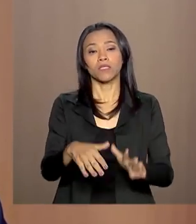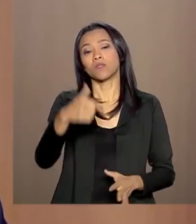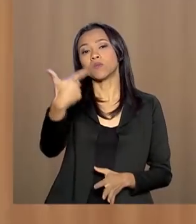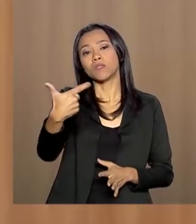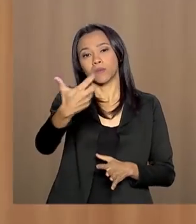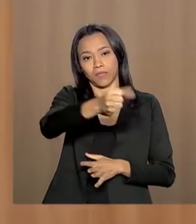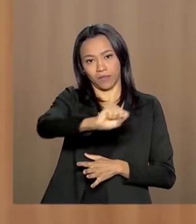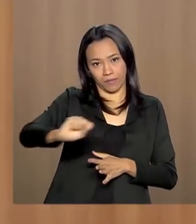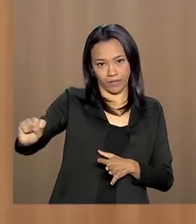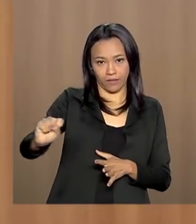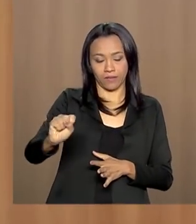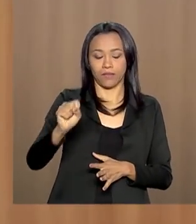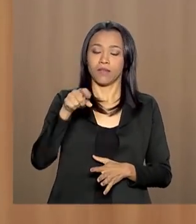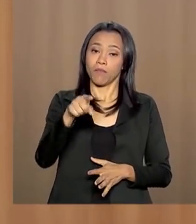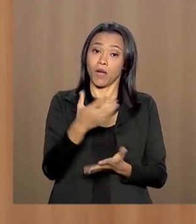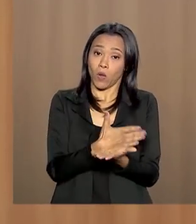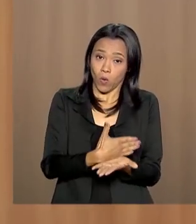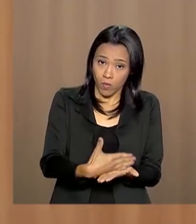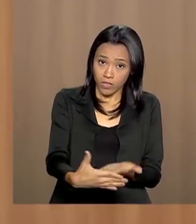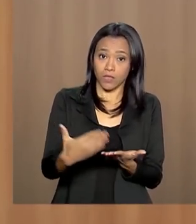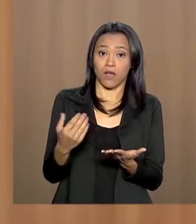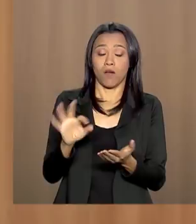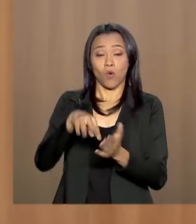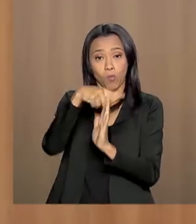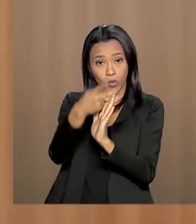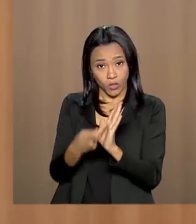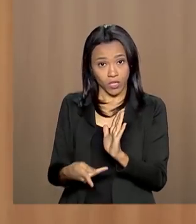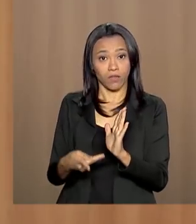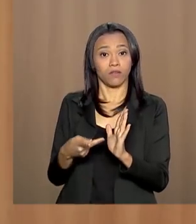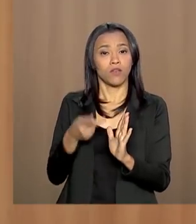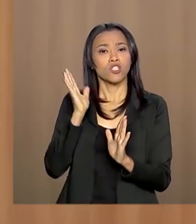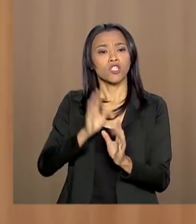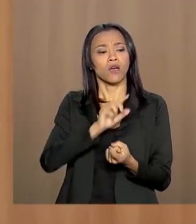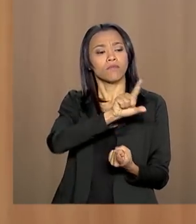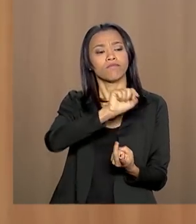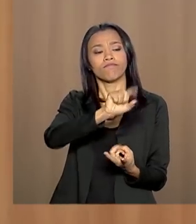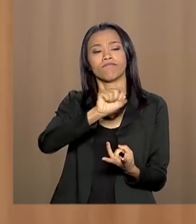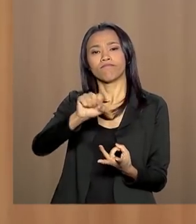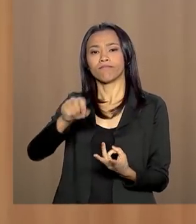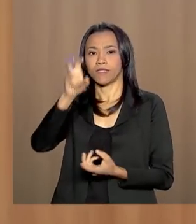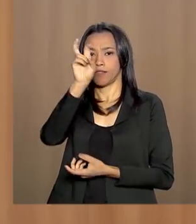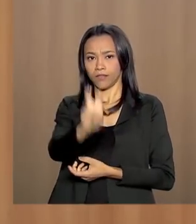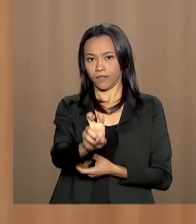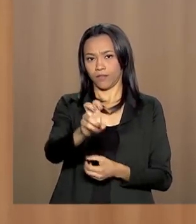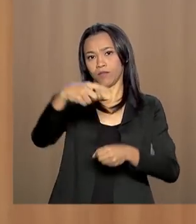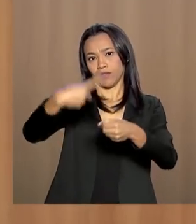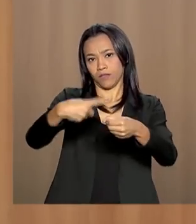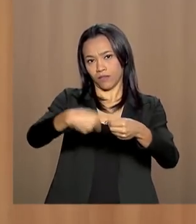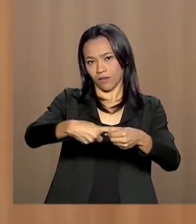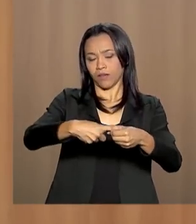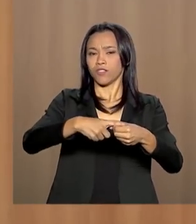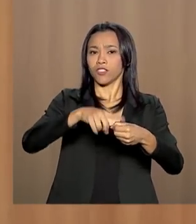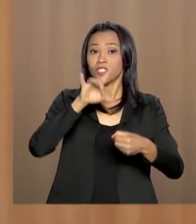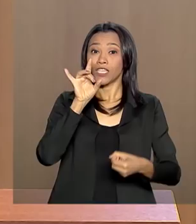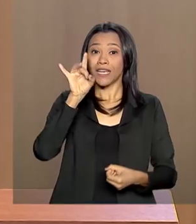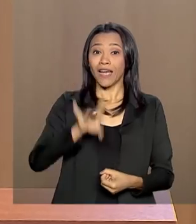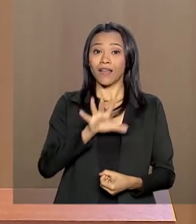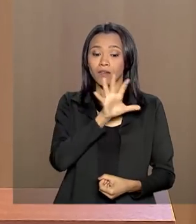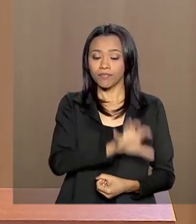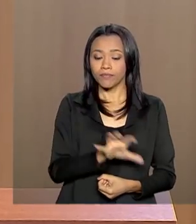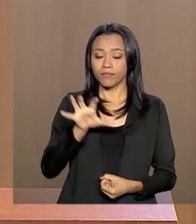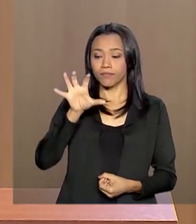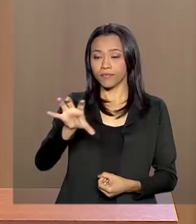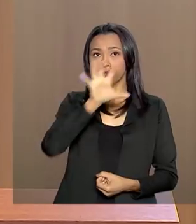semestre. Para implementação do Projeto Piloto, foram selecionados cinco municípios de cada região do país